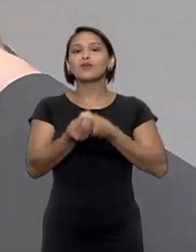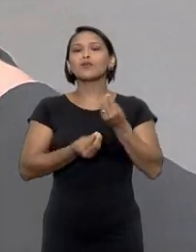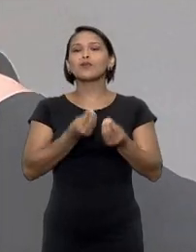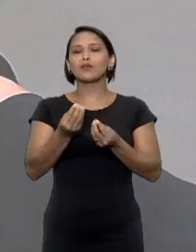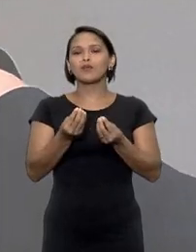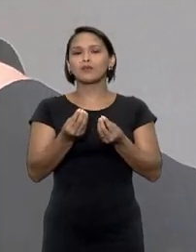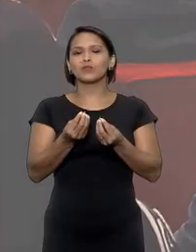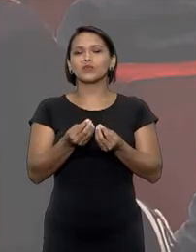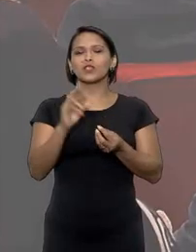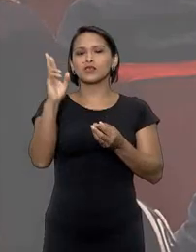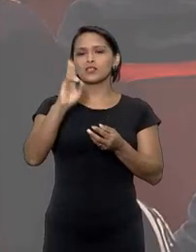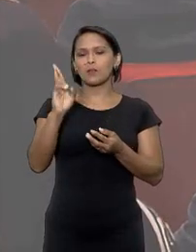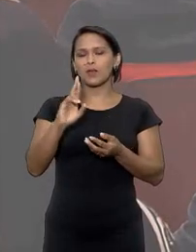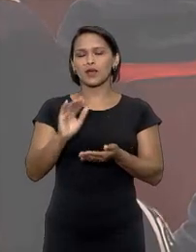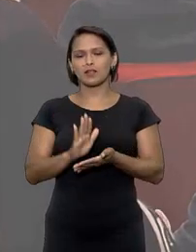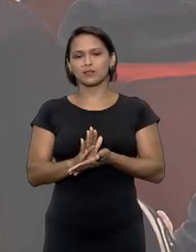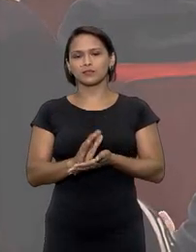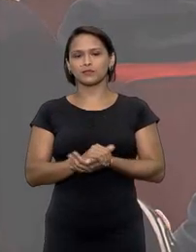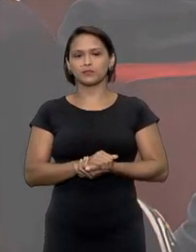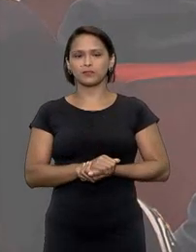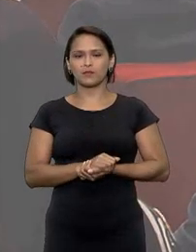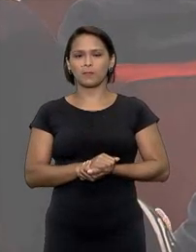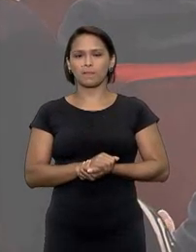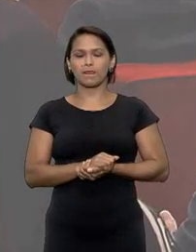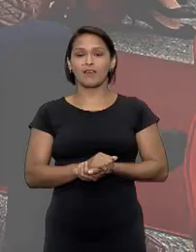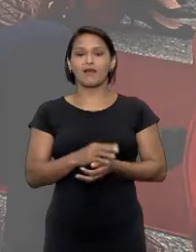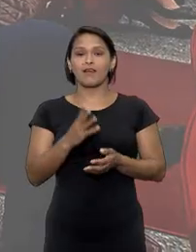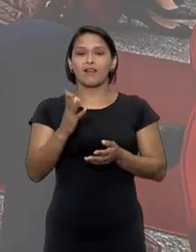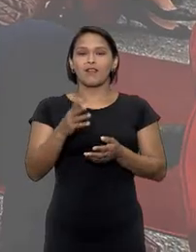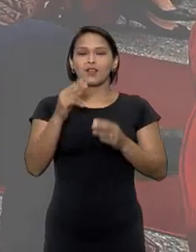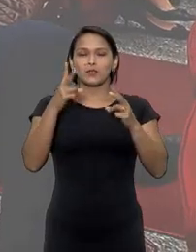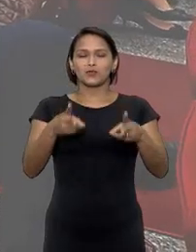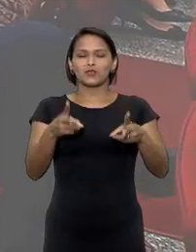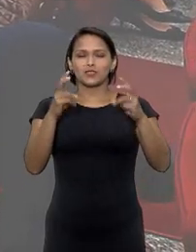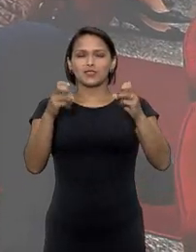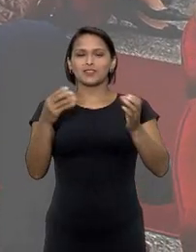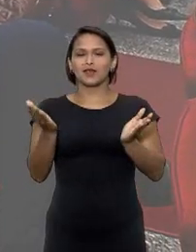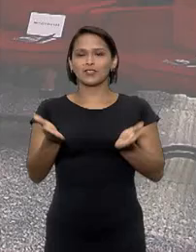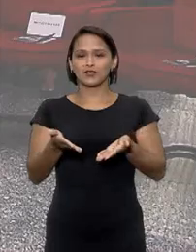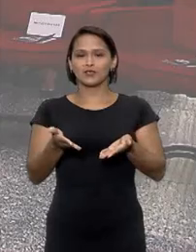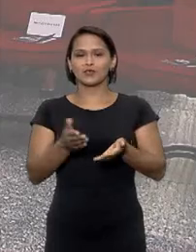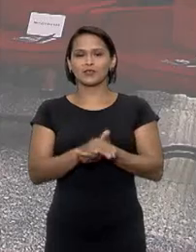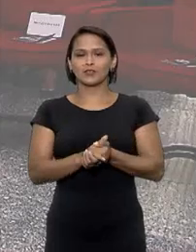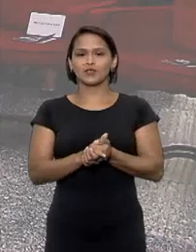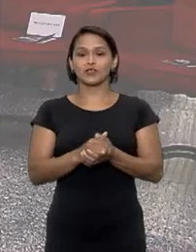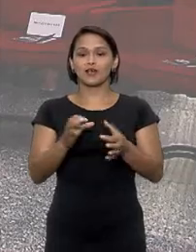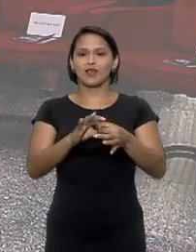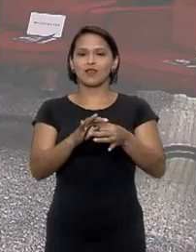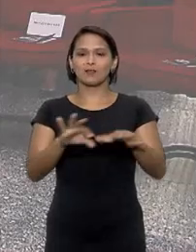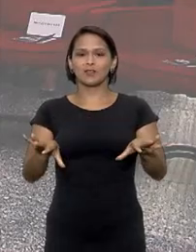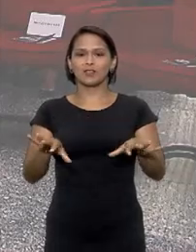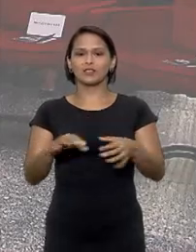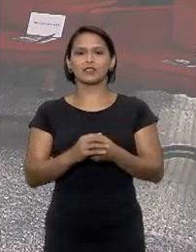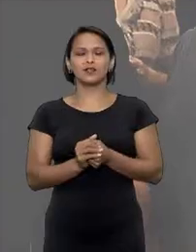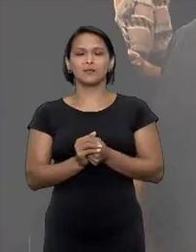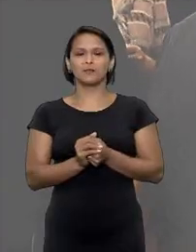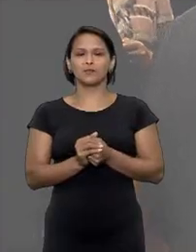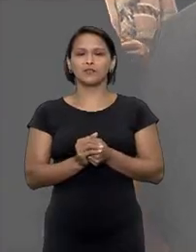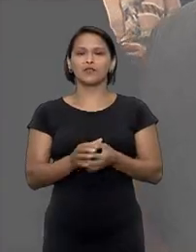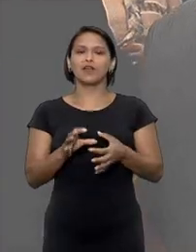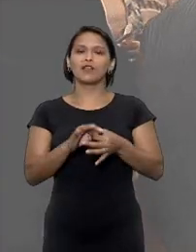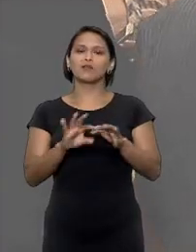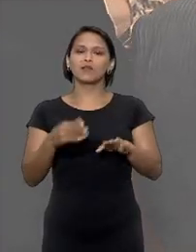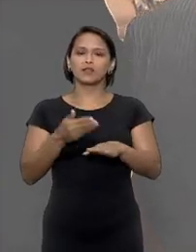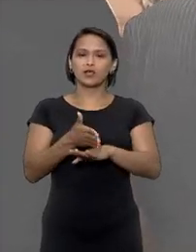demanda muito custo nesta edição a categoria destaque vai premiar as melhores iniciativas em defesa da liberdade da